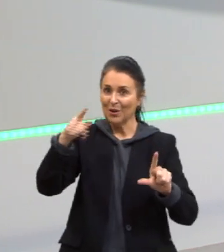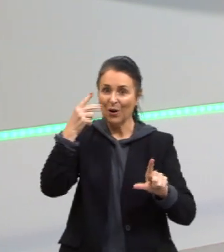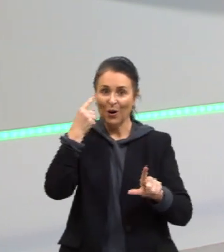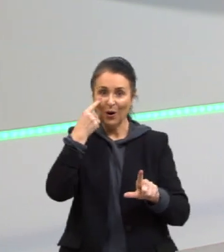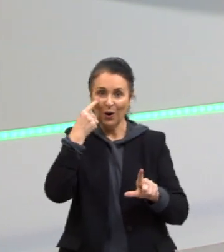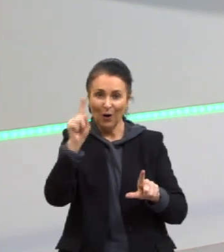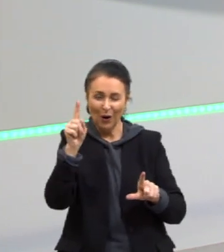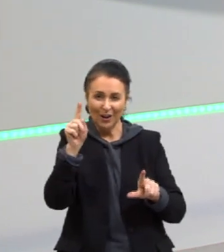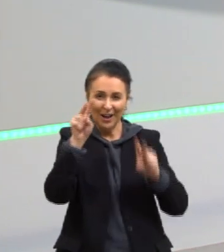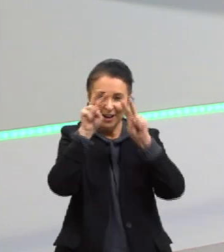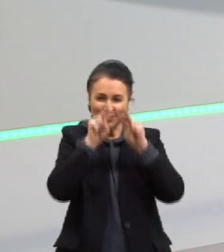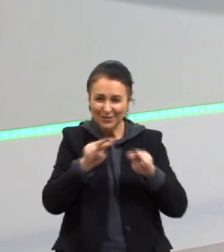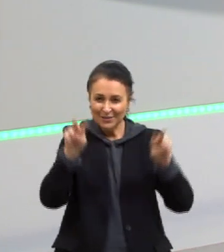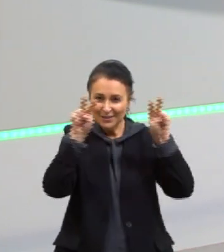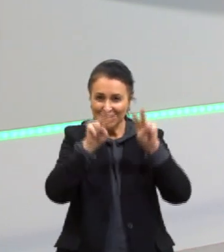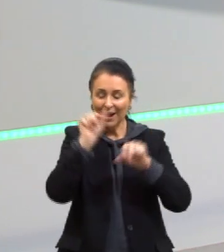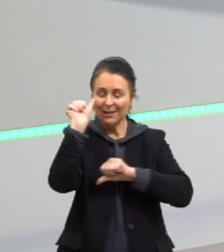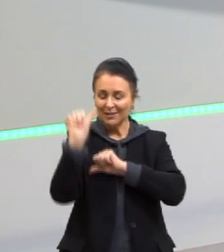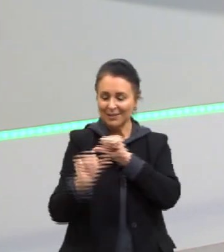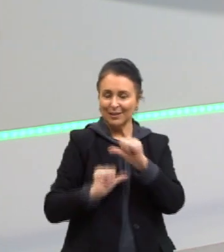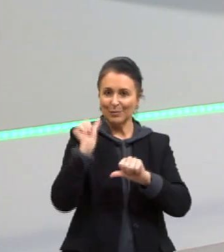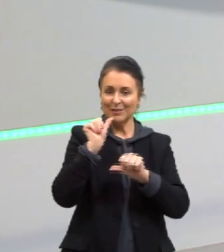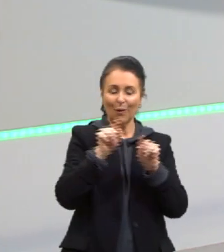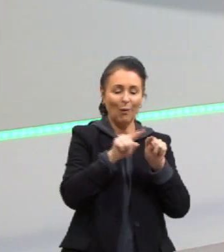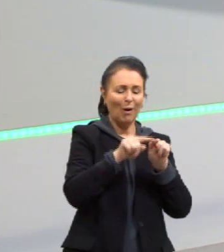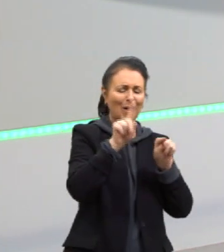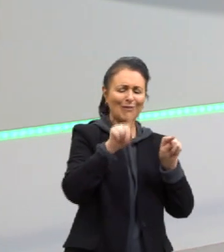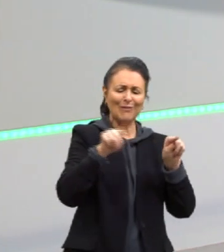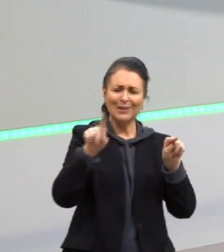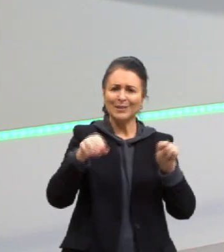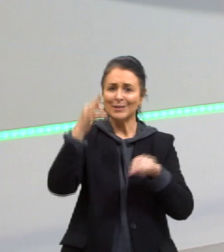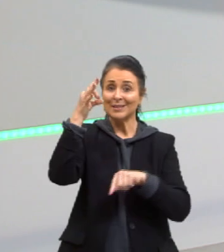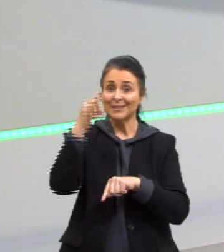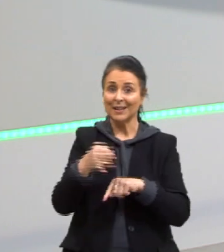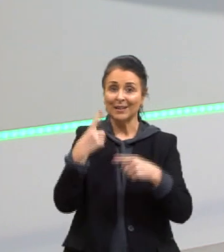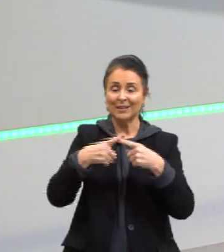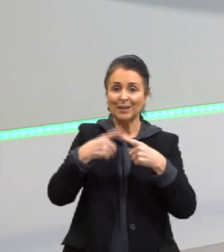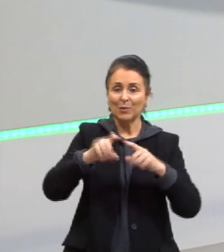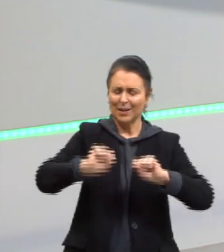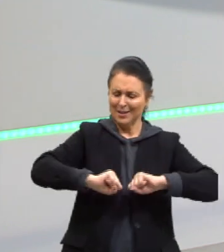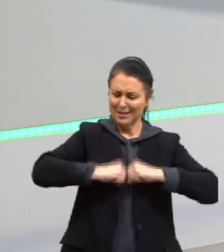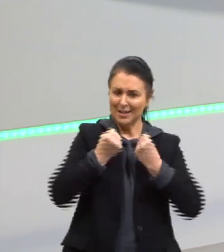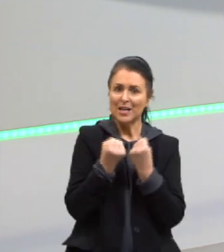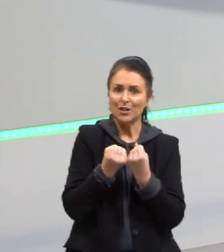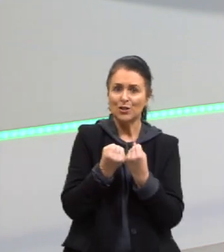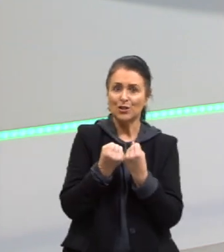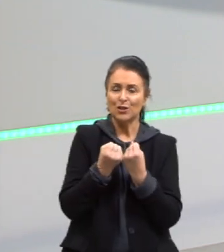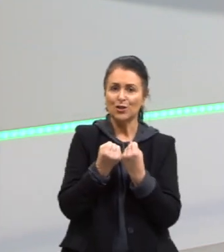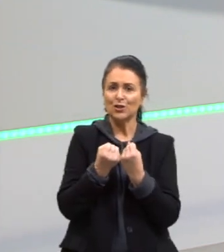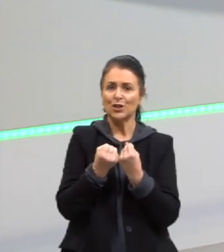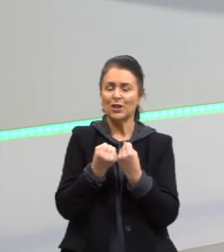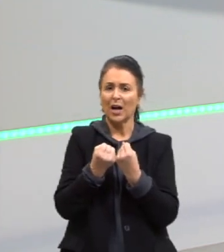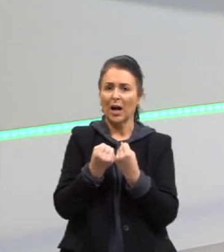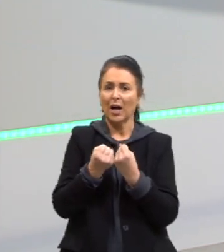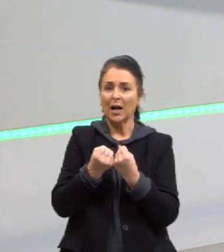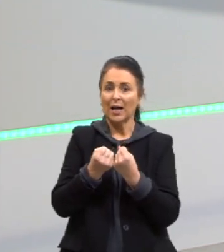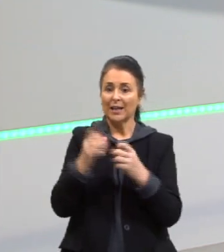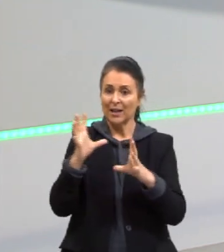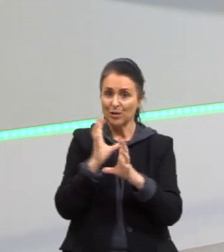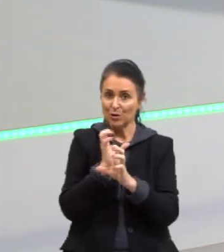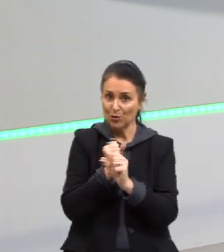visualizar a transformação, a variação certinha. Porque a energia mecânica dele total vai ser igual.